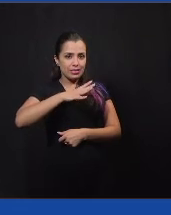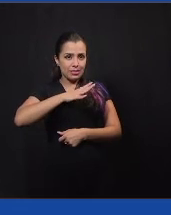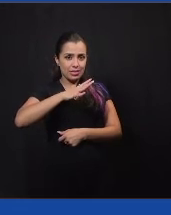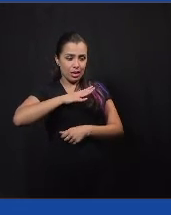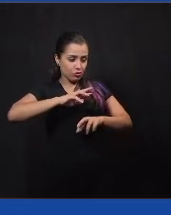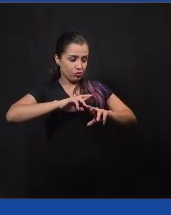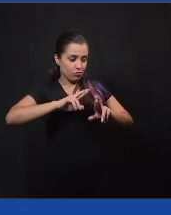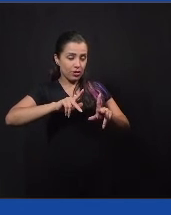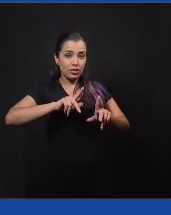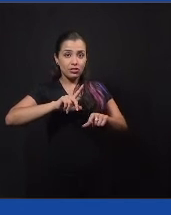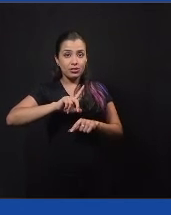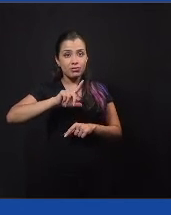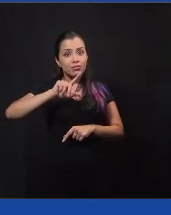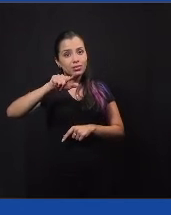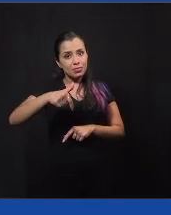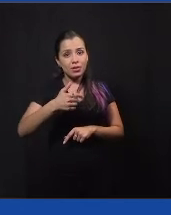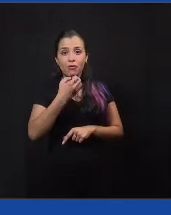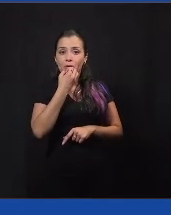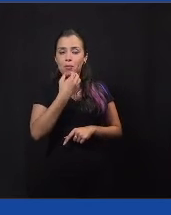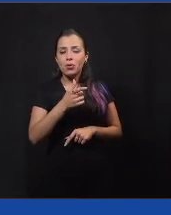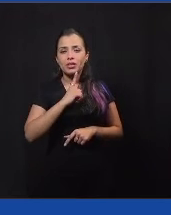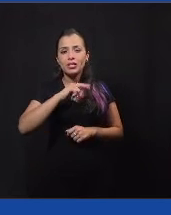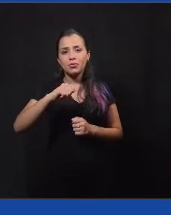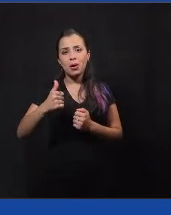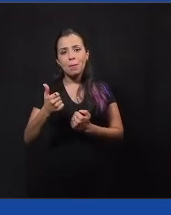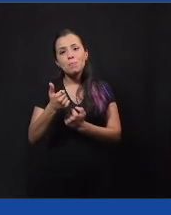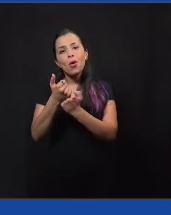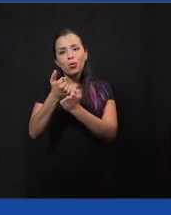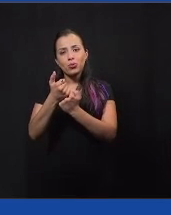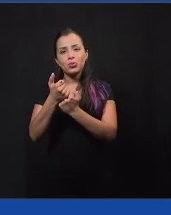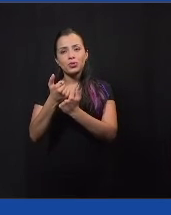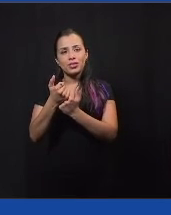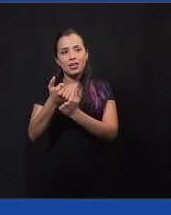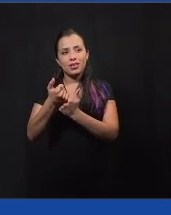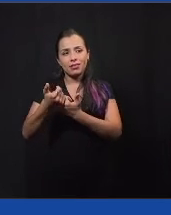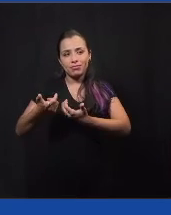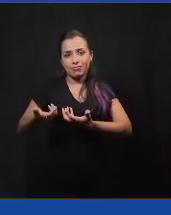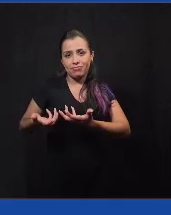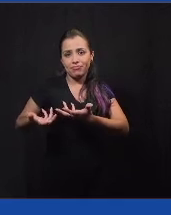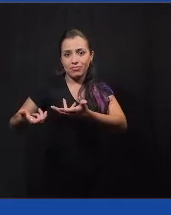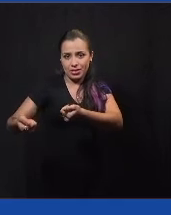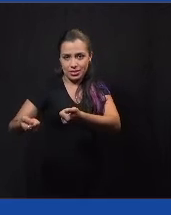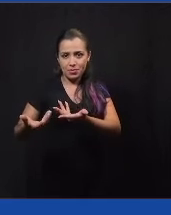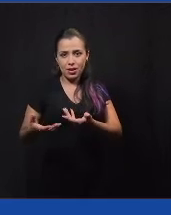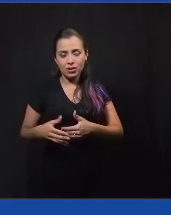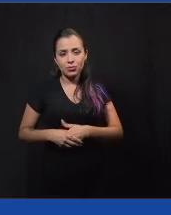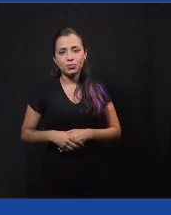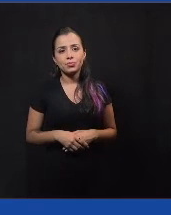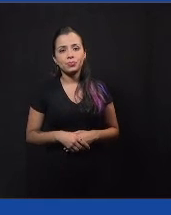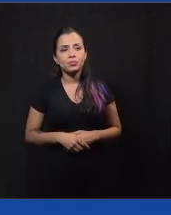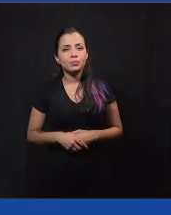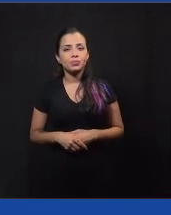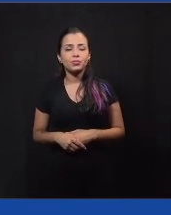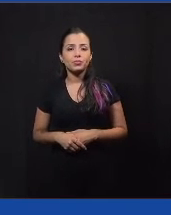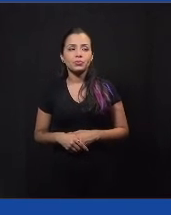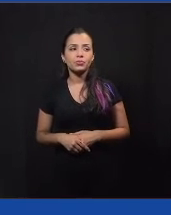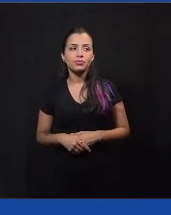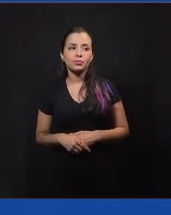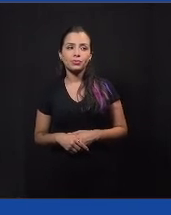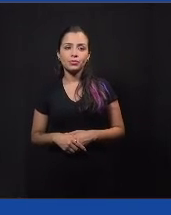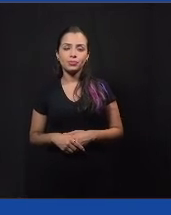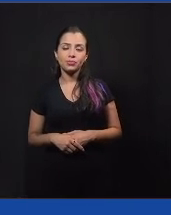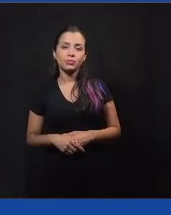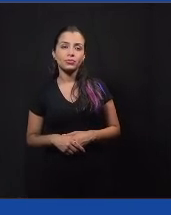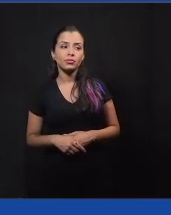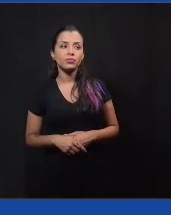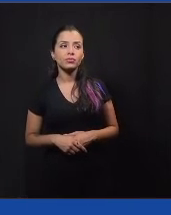foi bom a gente contar com esse apoio, essa boa recepção, né, dos órgãos públicos, assim, e as outras duas fotos são